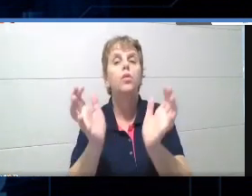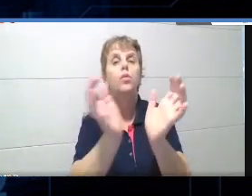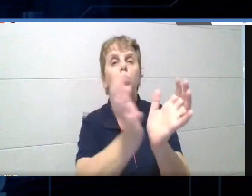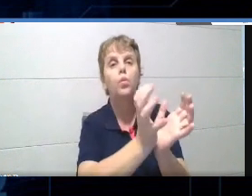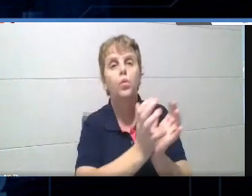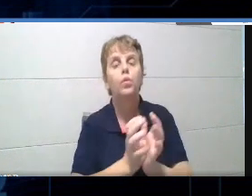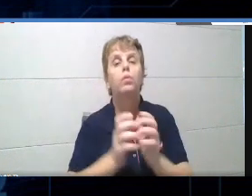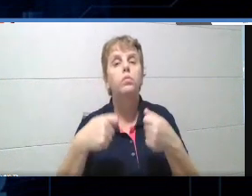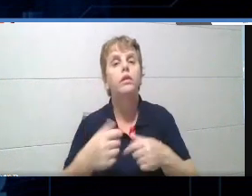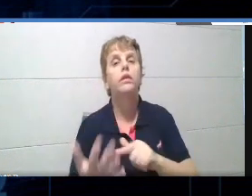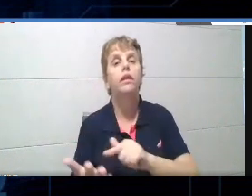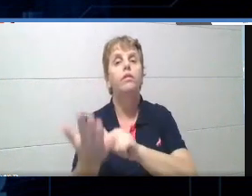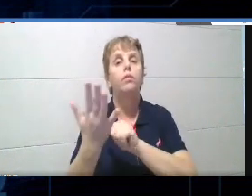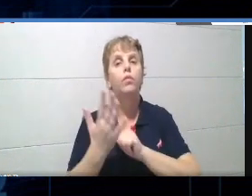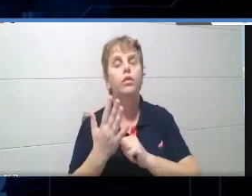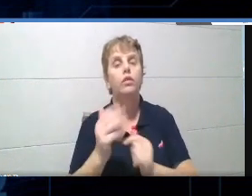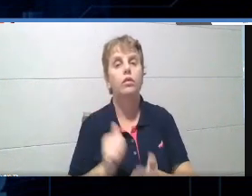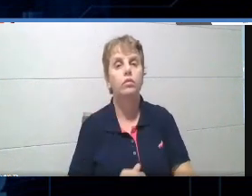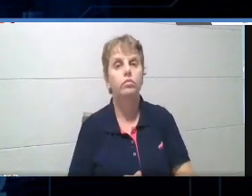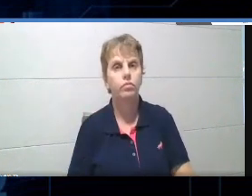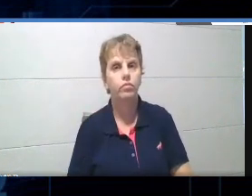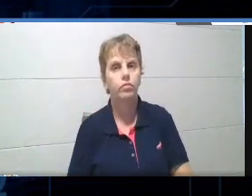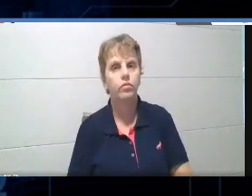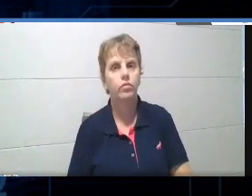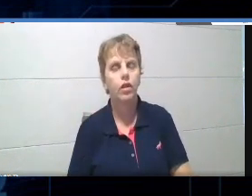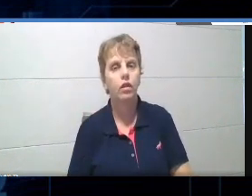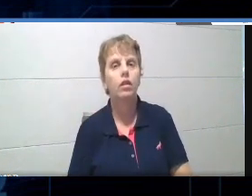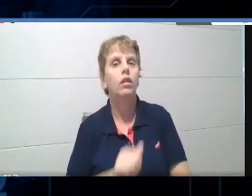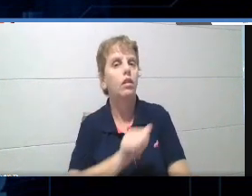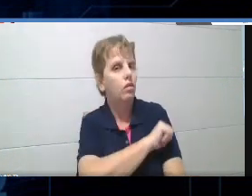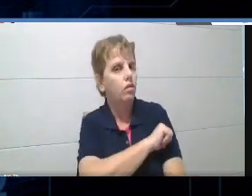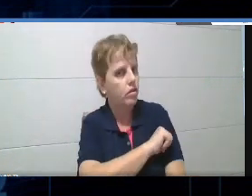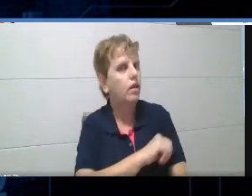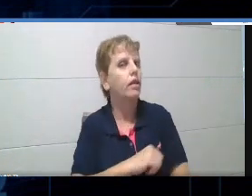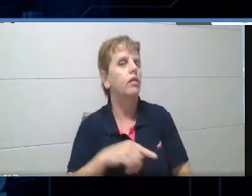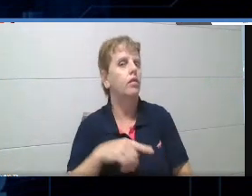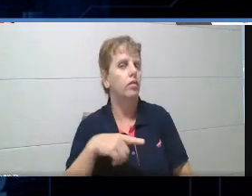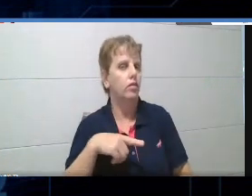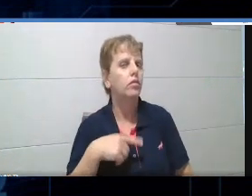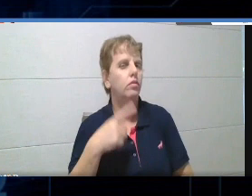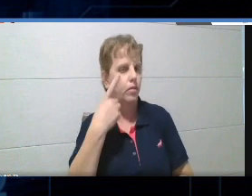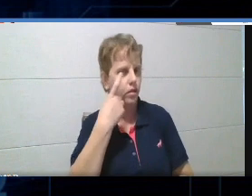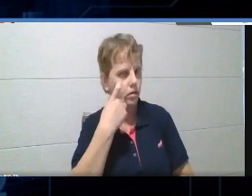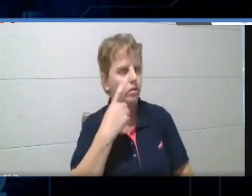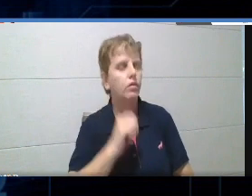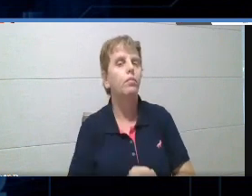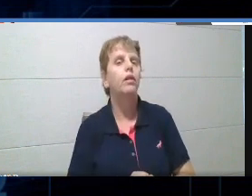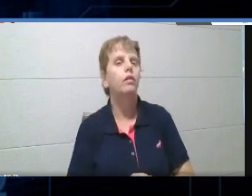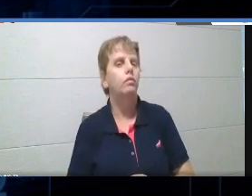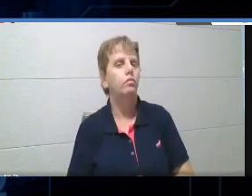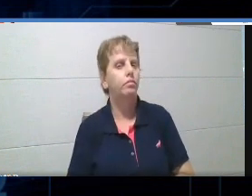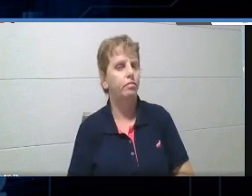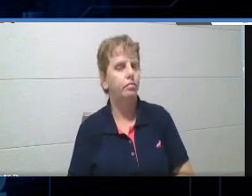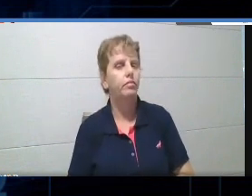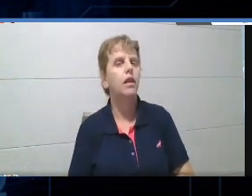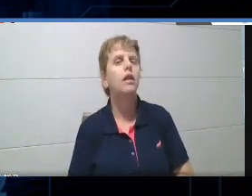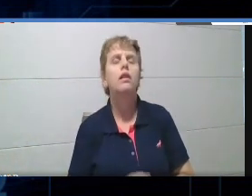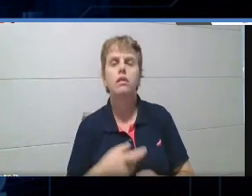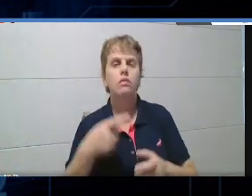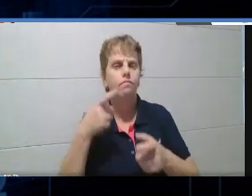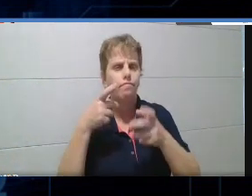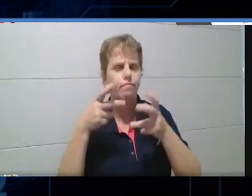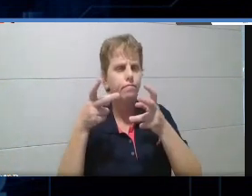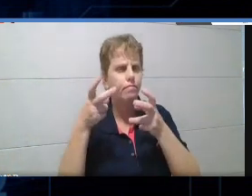acreditem, né, os alunos são muito mais criteriosos do que a gente, então perceba aqui, que eu tenho aqui, ó,